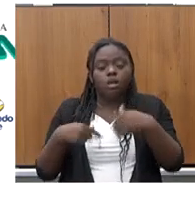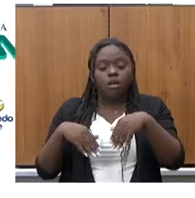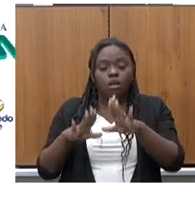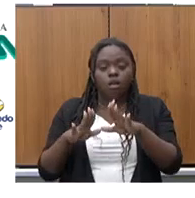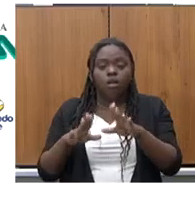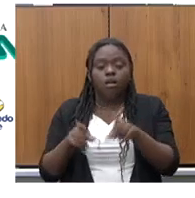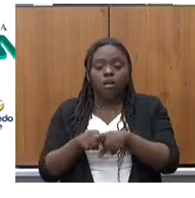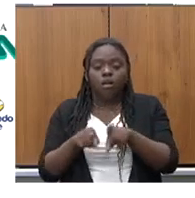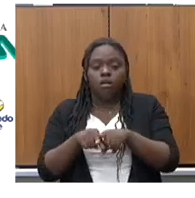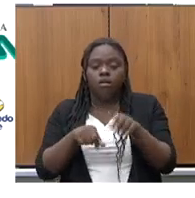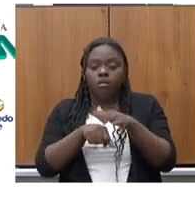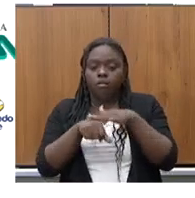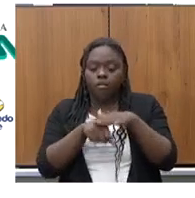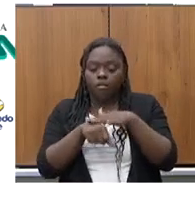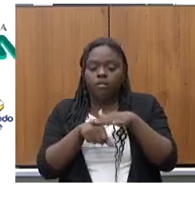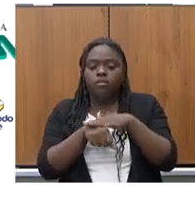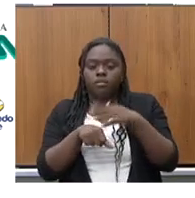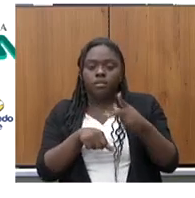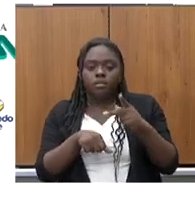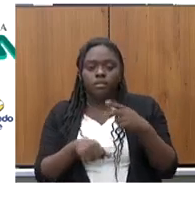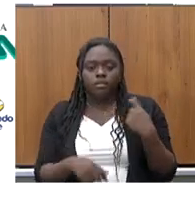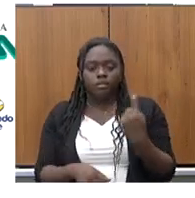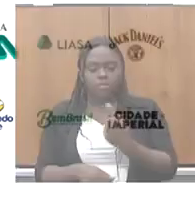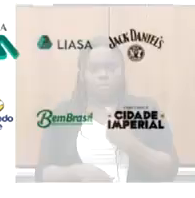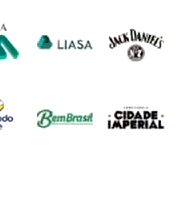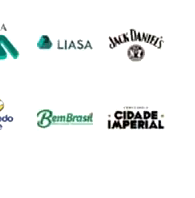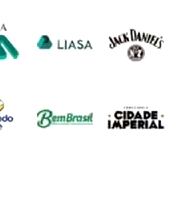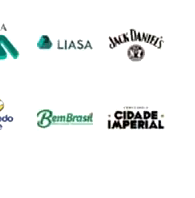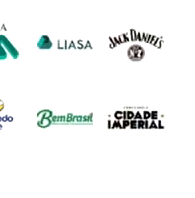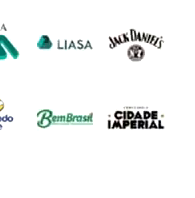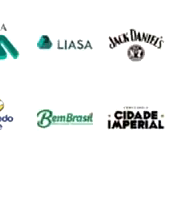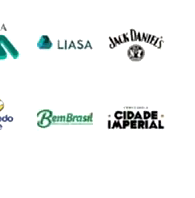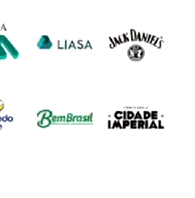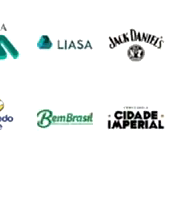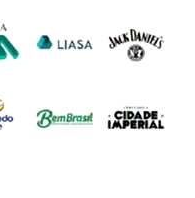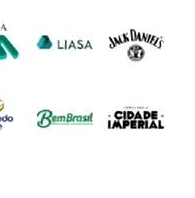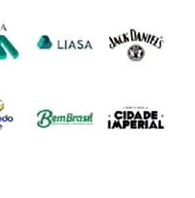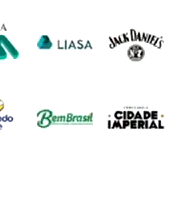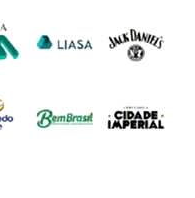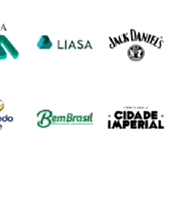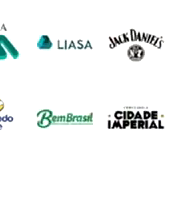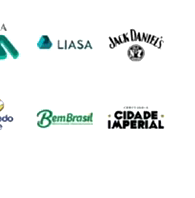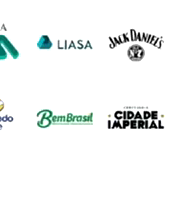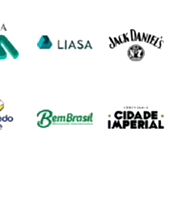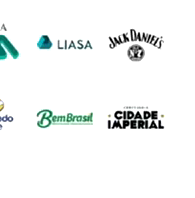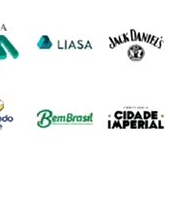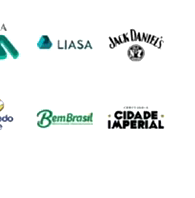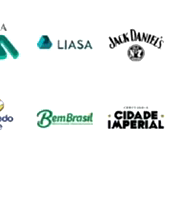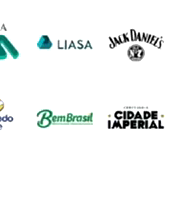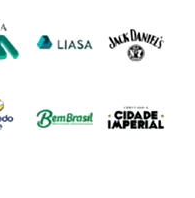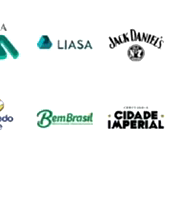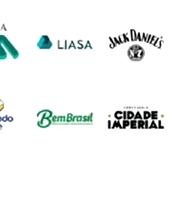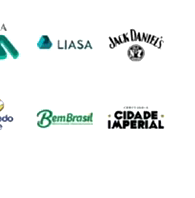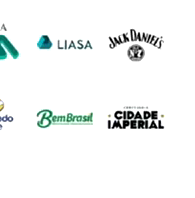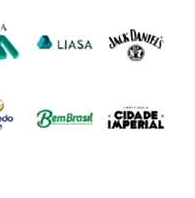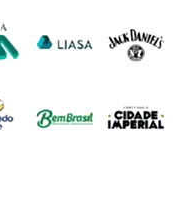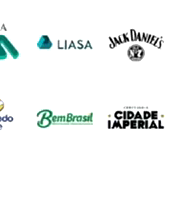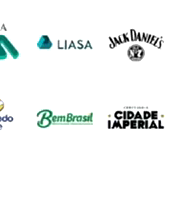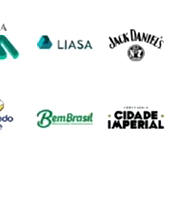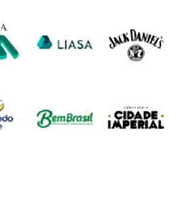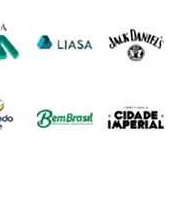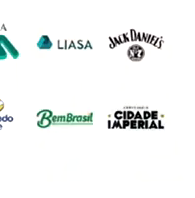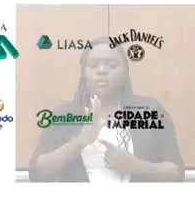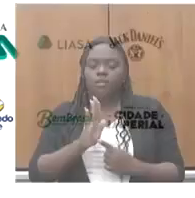lá, é uma conversa com eles que nós conseguimos colocar essas empresas